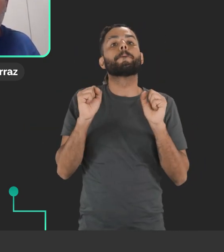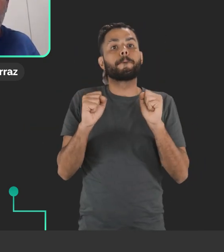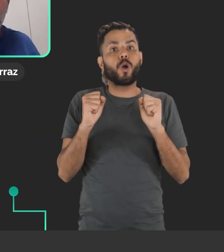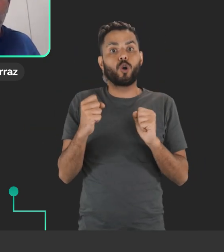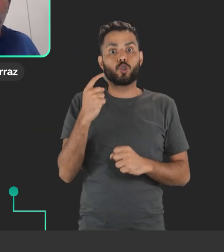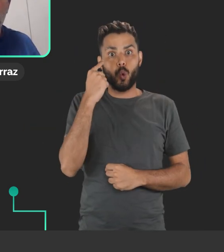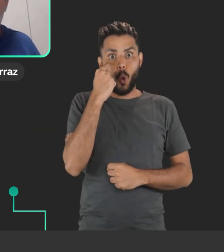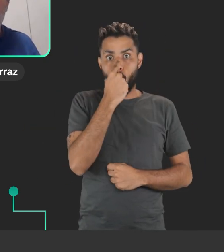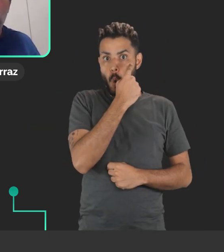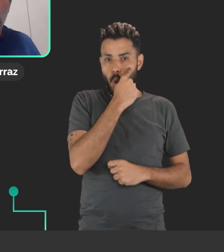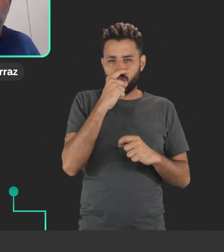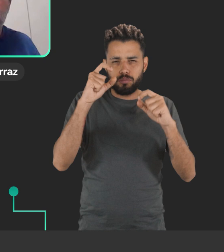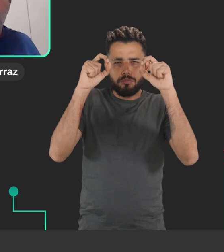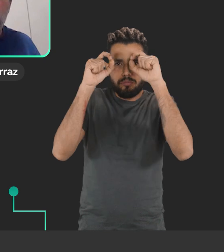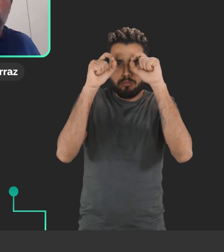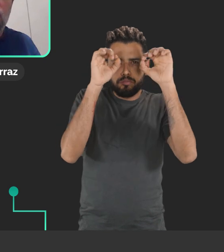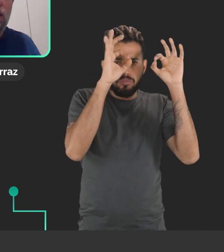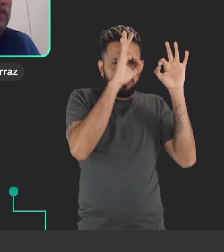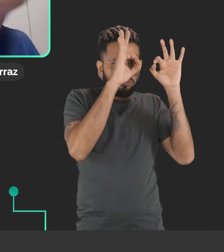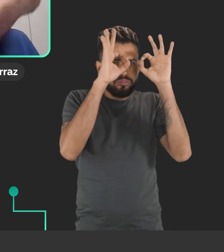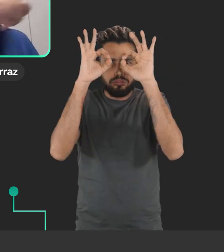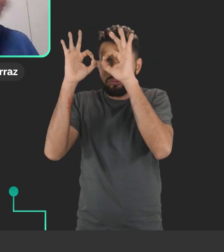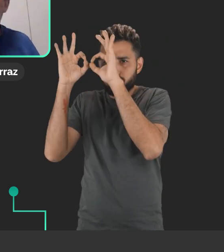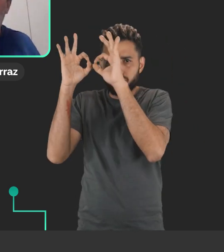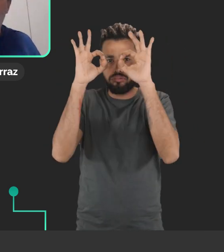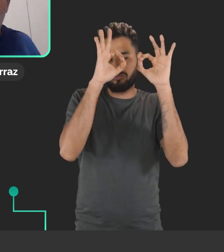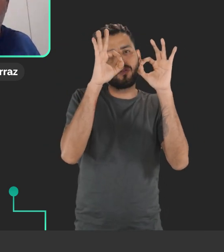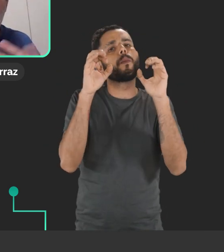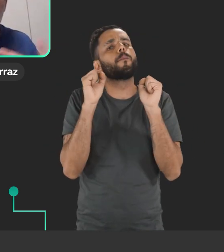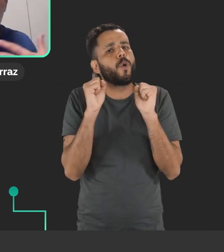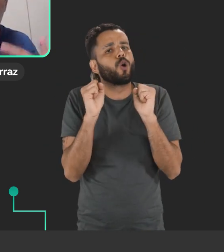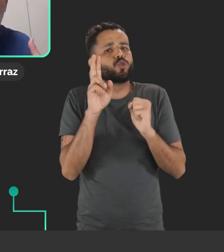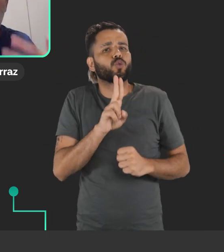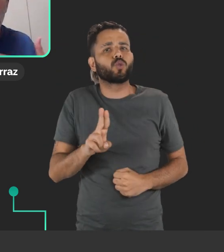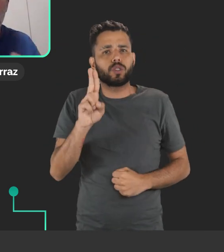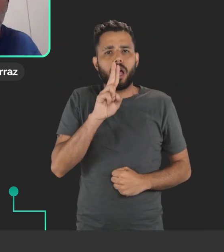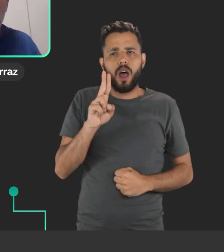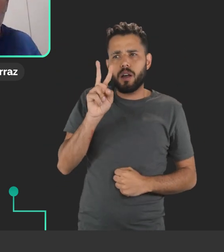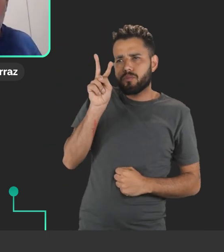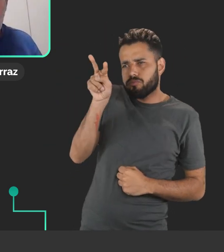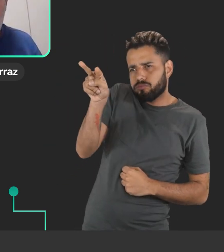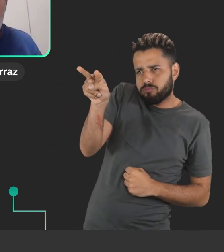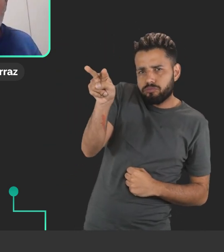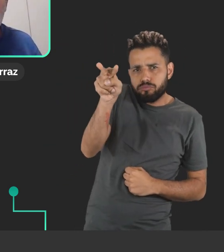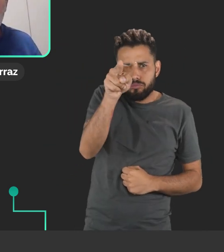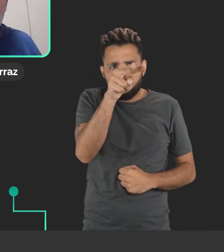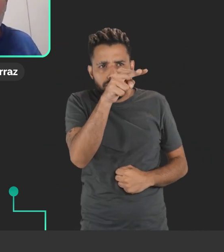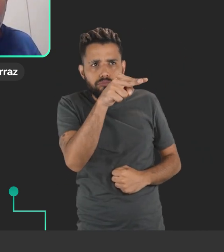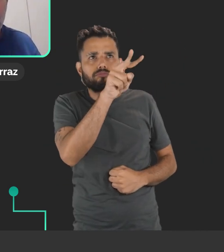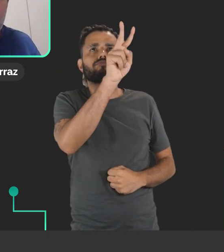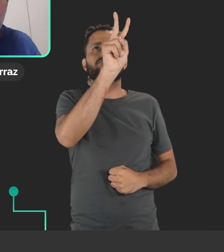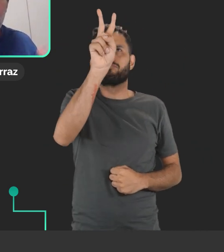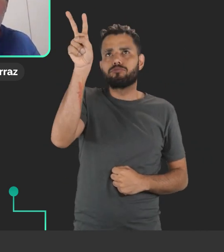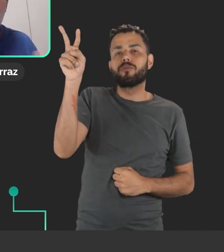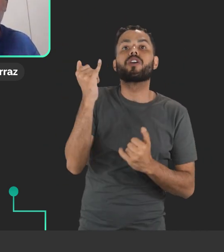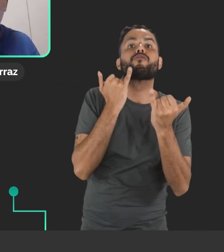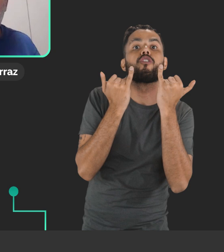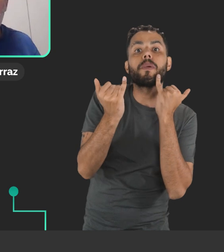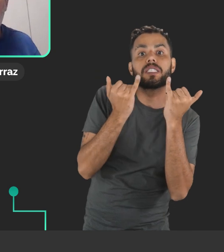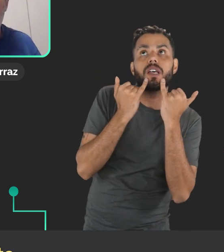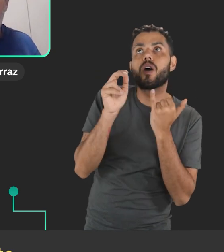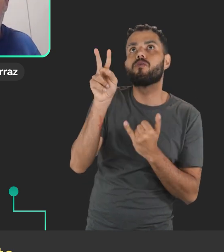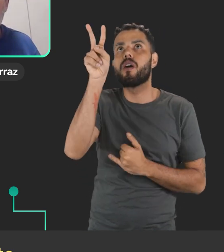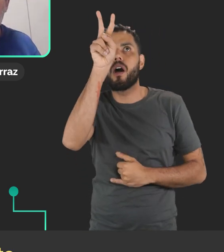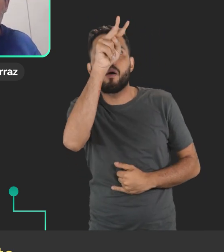acompanhar, né? A posição da retina, né? E fazer, utilizar ele como um ponteiro de acesso para acessar determinadas